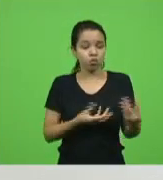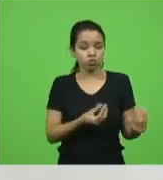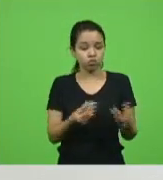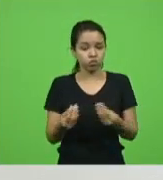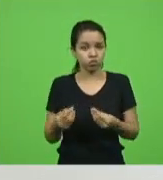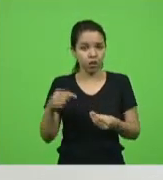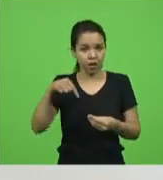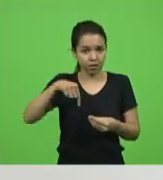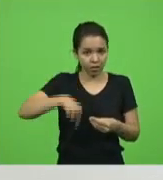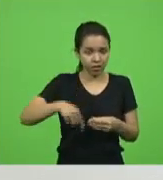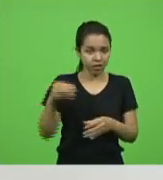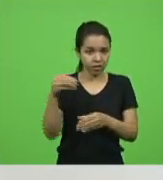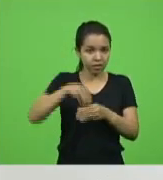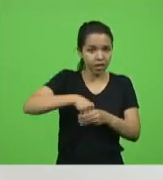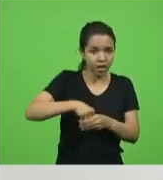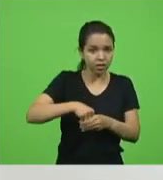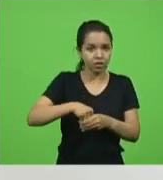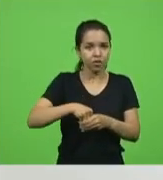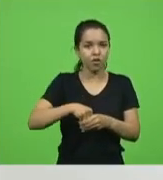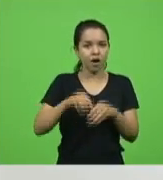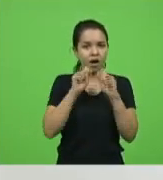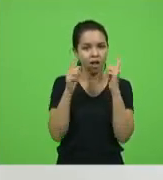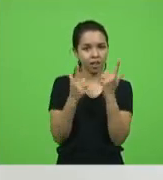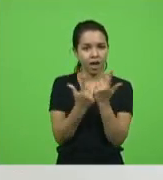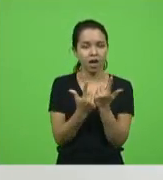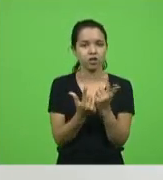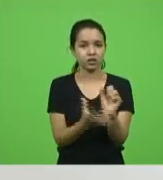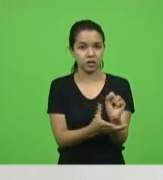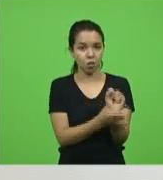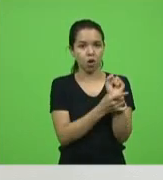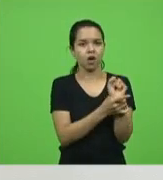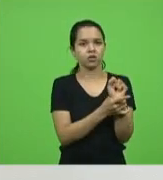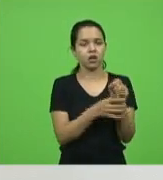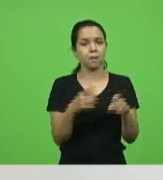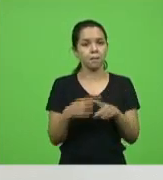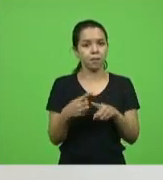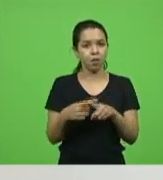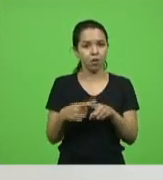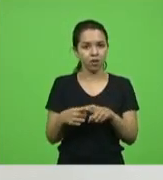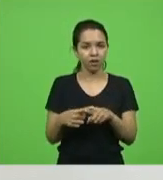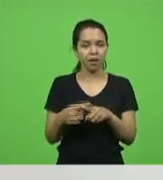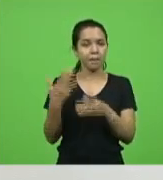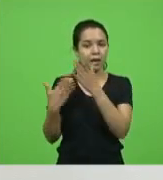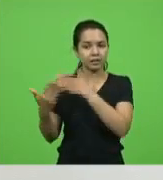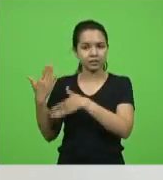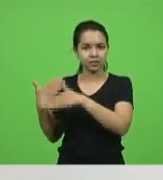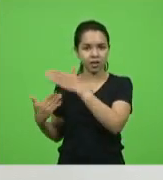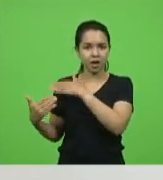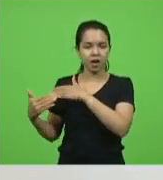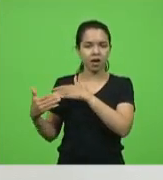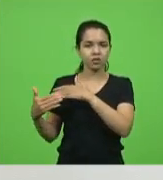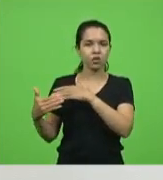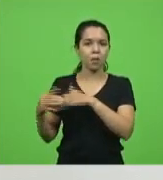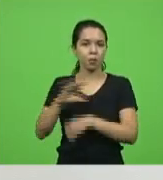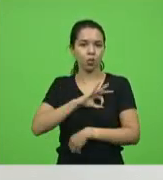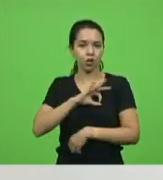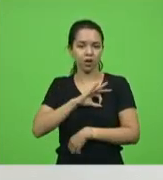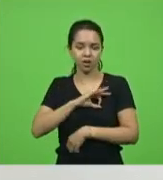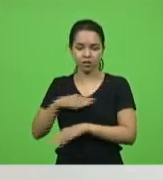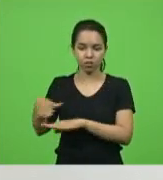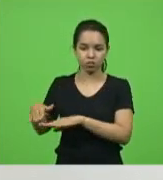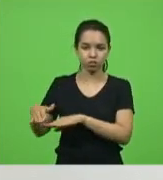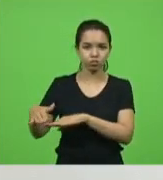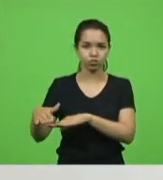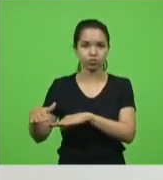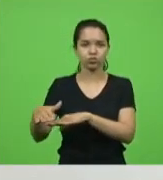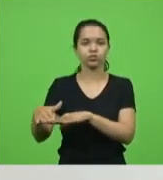de segurança, porque numa determinada noite passou uma viatura com o giroflex aceso na frente da casa e impediu alguém pela